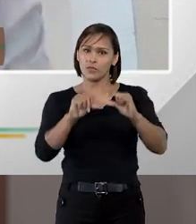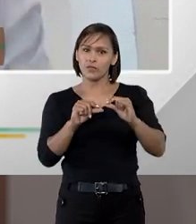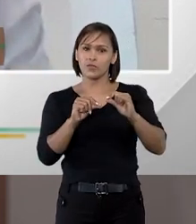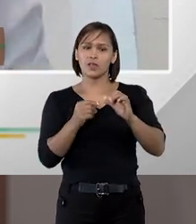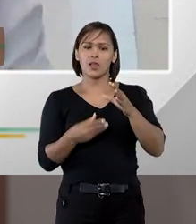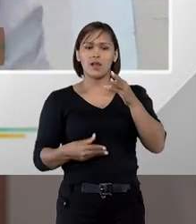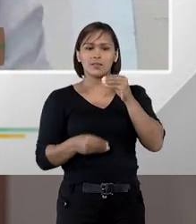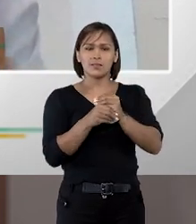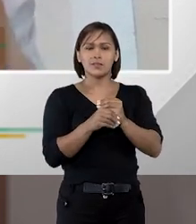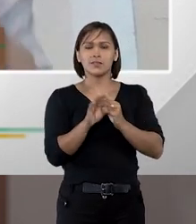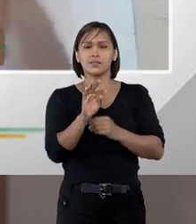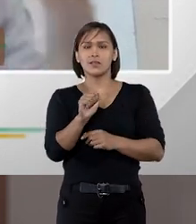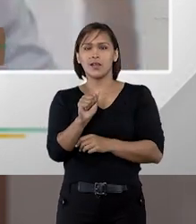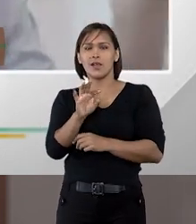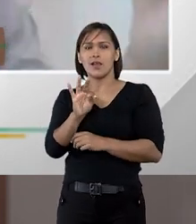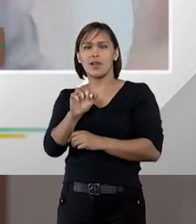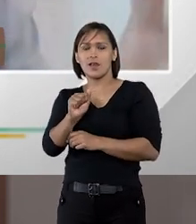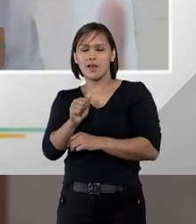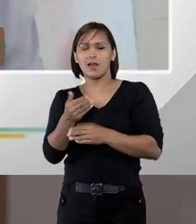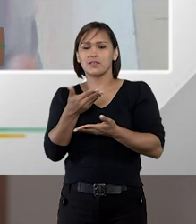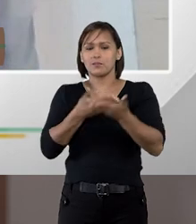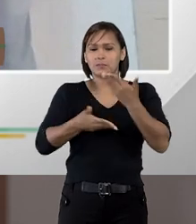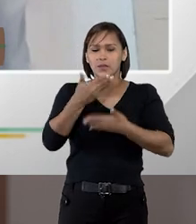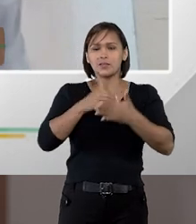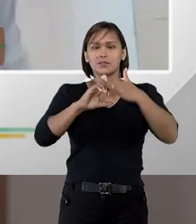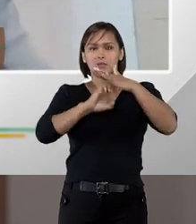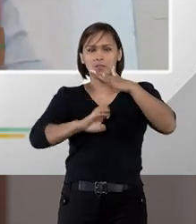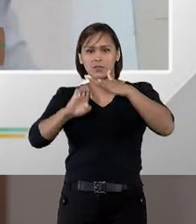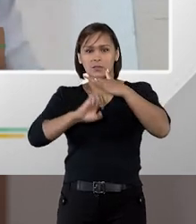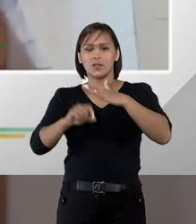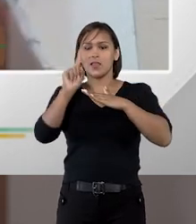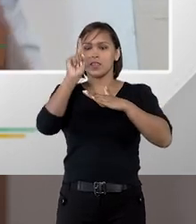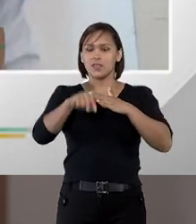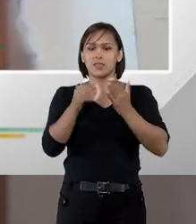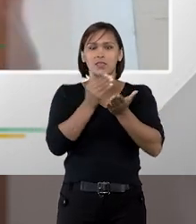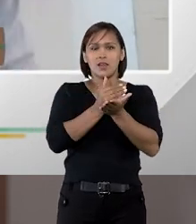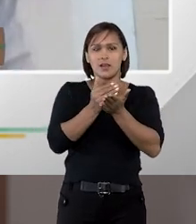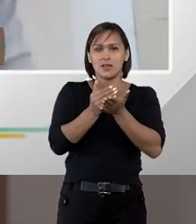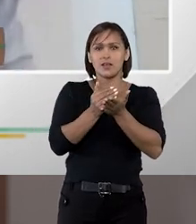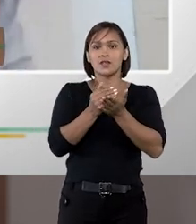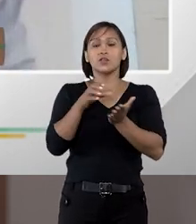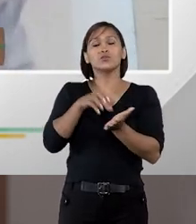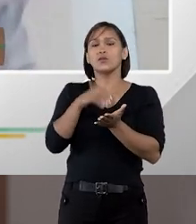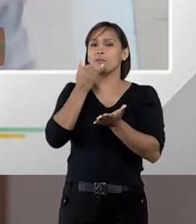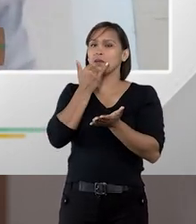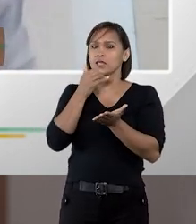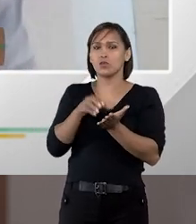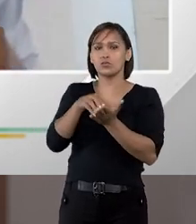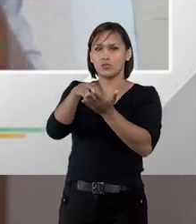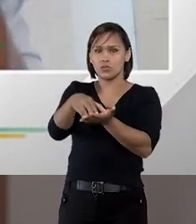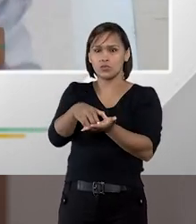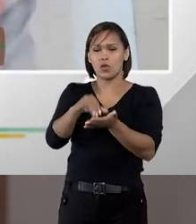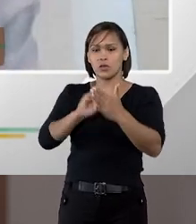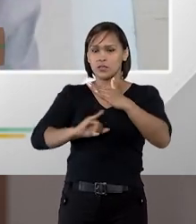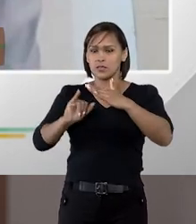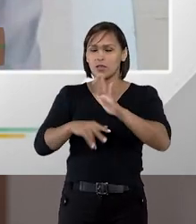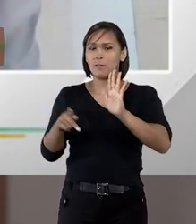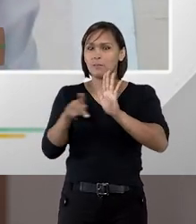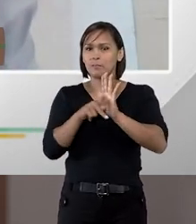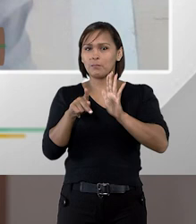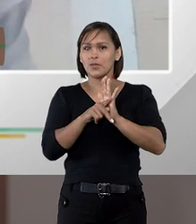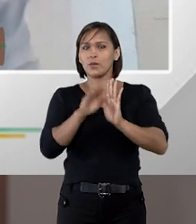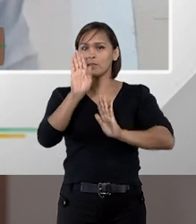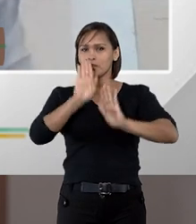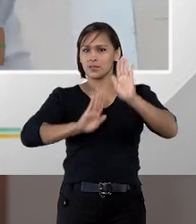reduzir as adesões à ata permitindo a participação das empresas na própria desculpa dos órgãos e entidades na própria